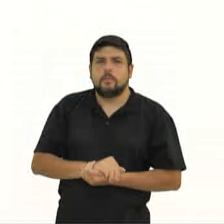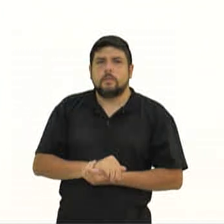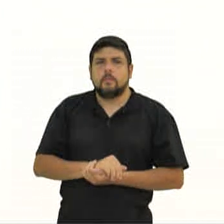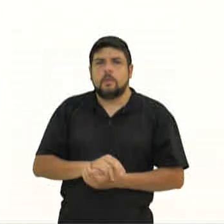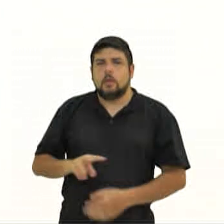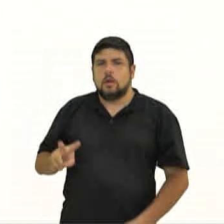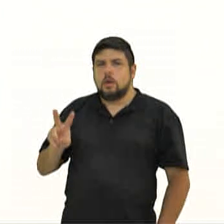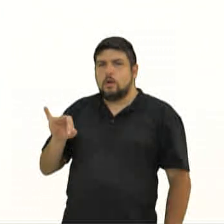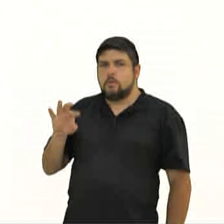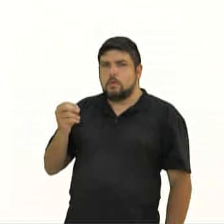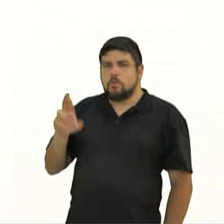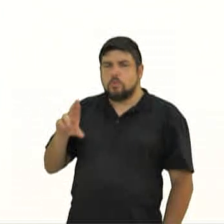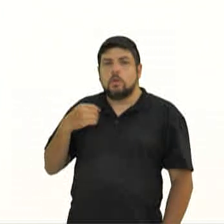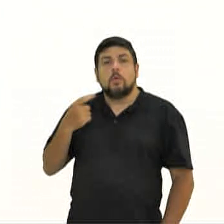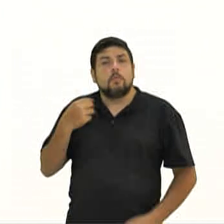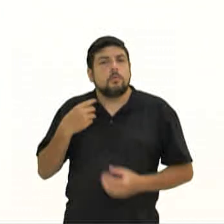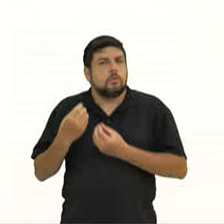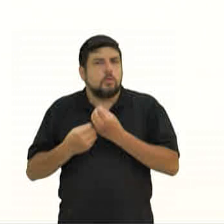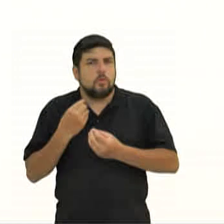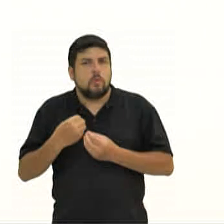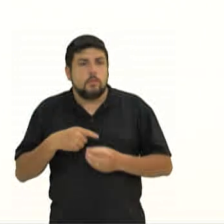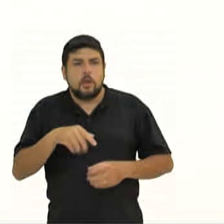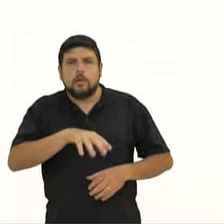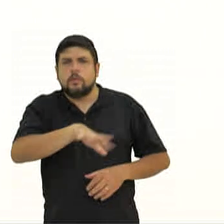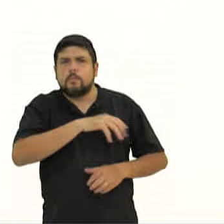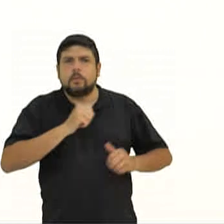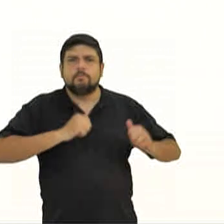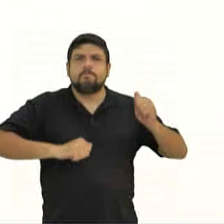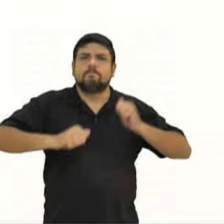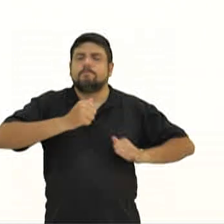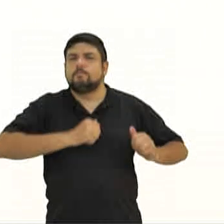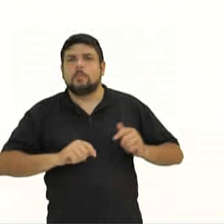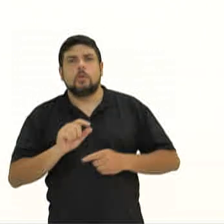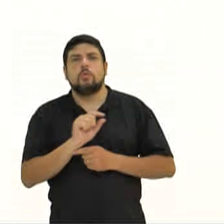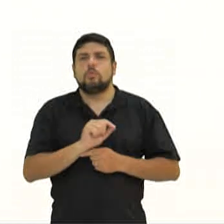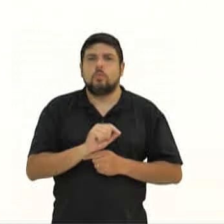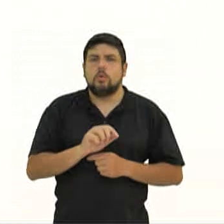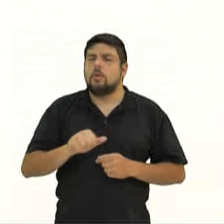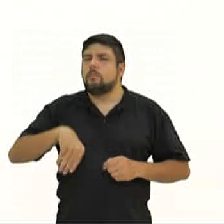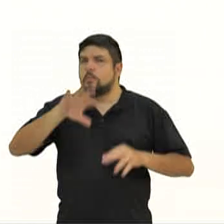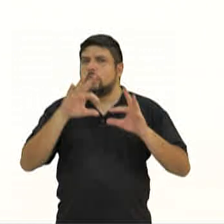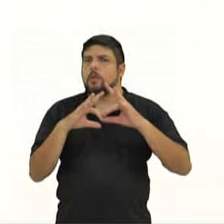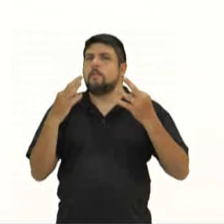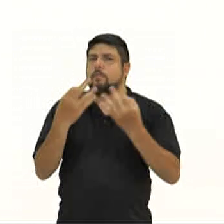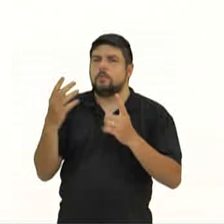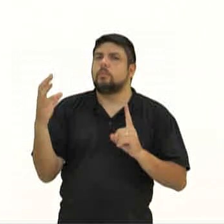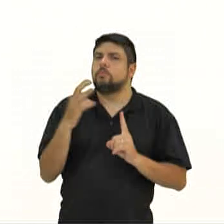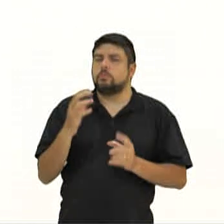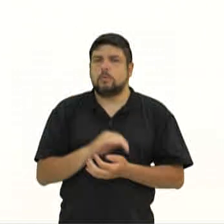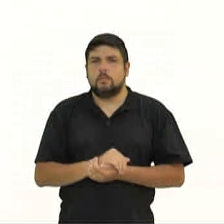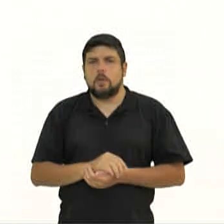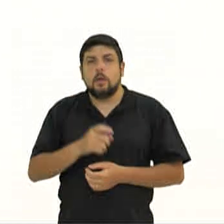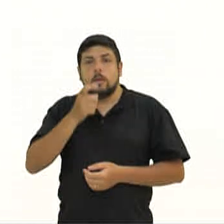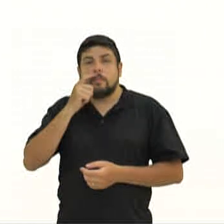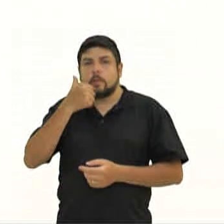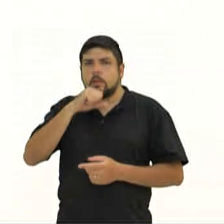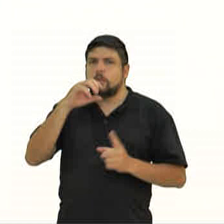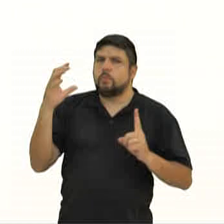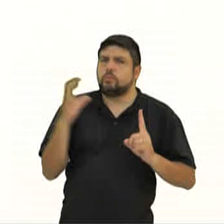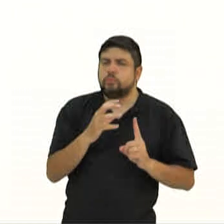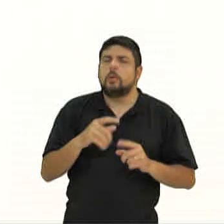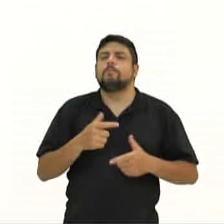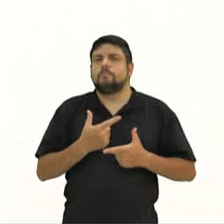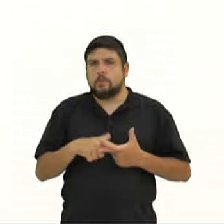Cássio, um dos principais fatores de ansiedade para os jovens ainda é a influência familiar. A pressão dos pais pode ser um problema.